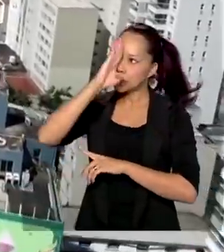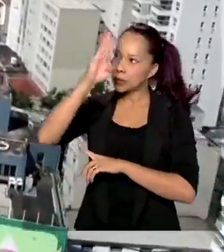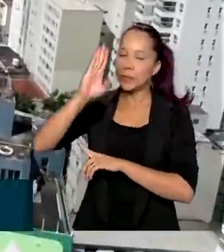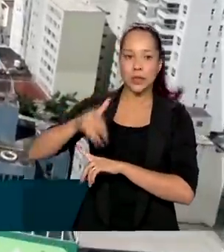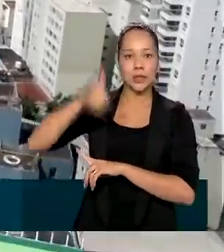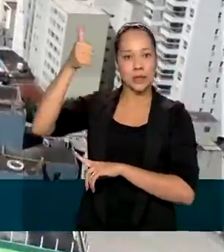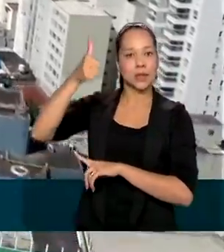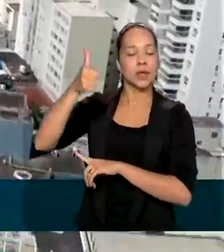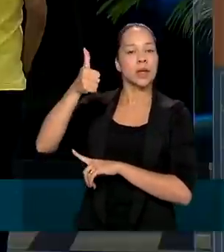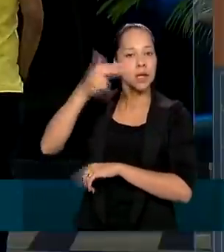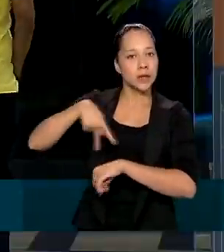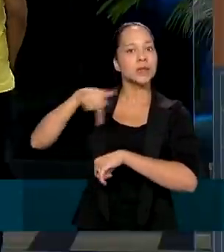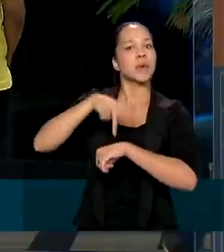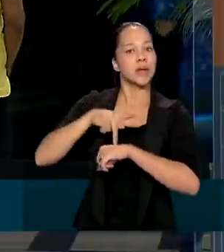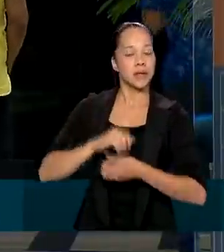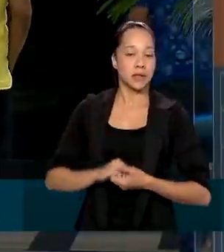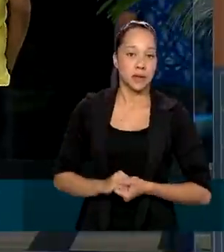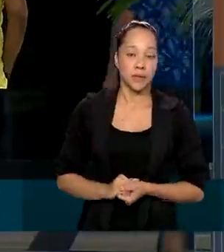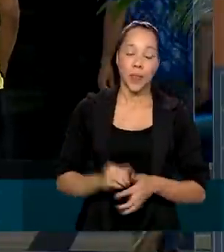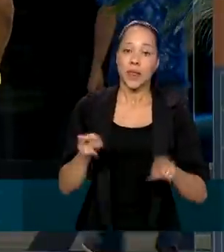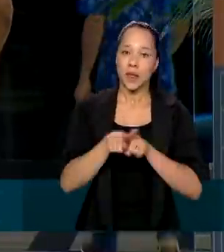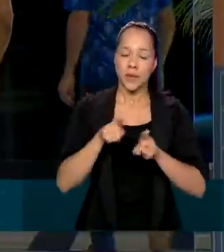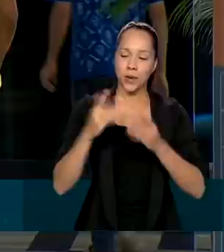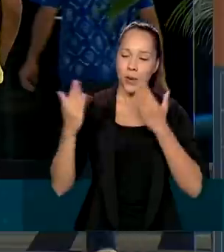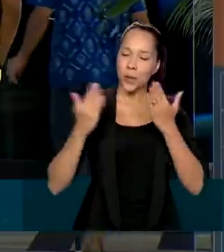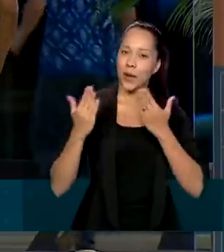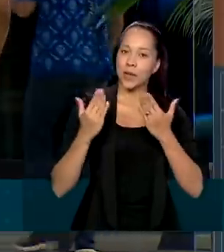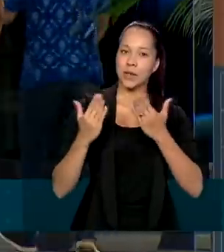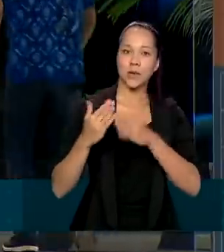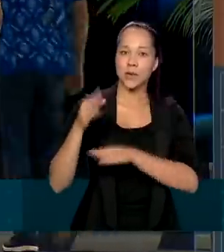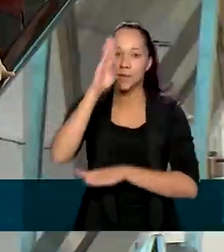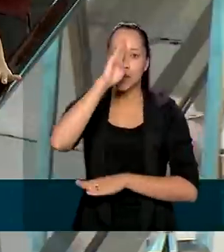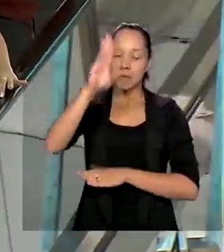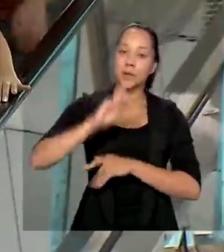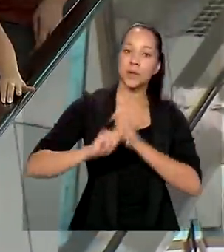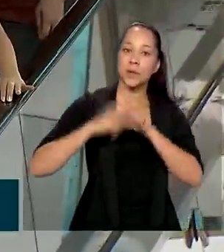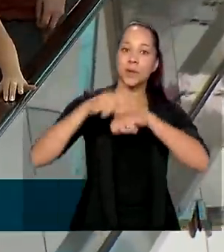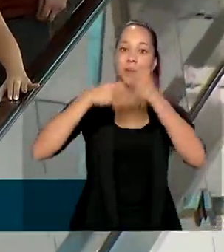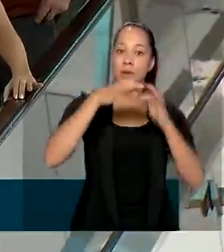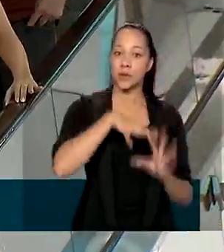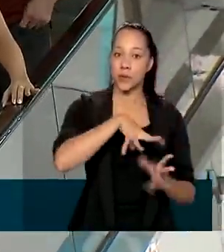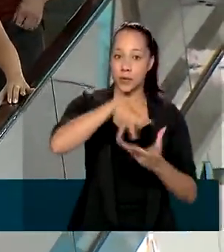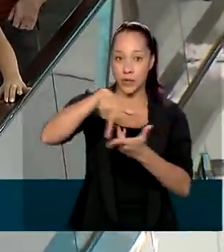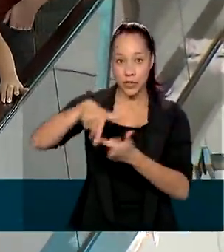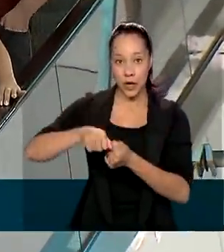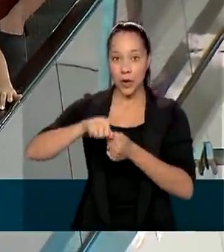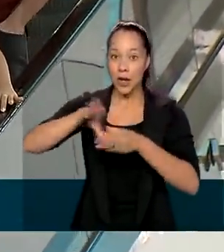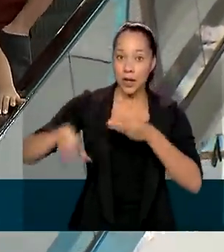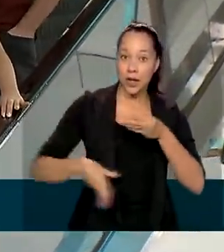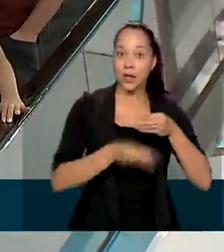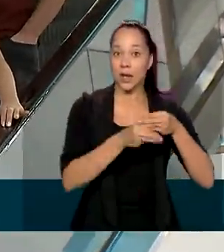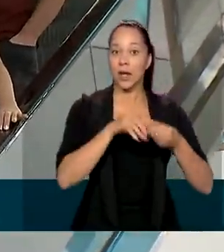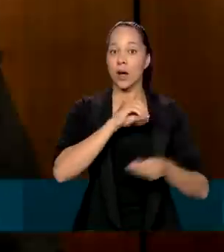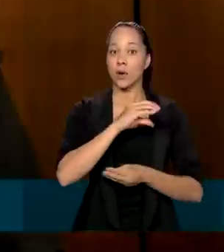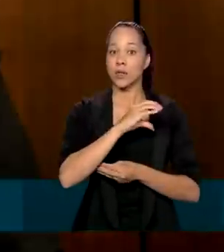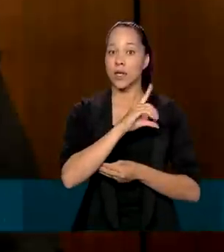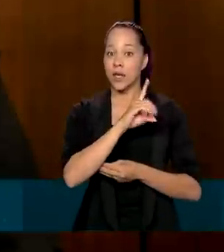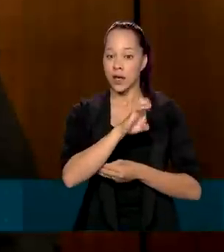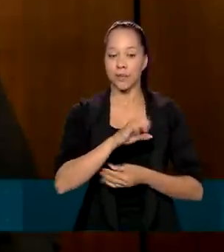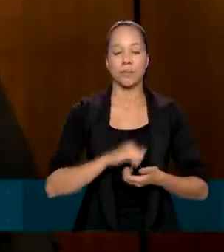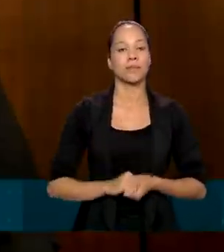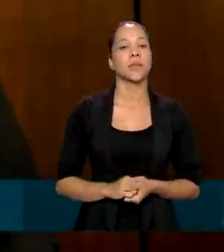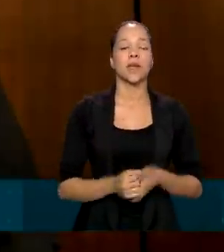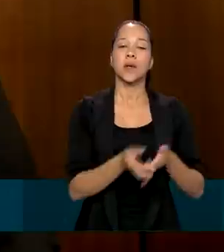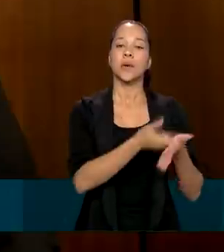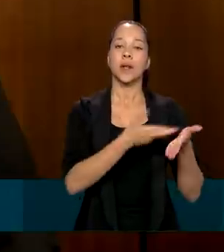entre as nações emergentes e também na comparação com as principais economias mundiais que integram a organização. O